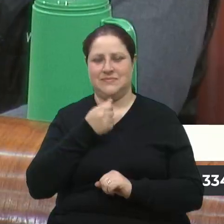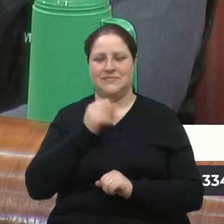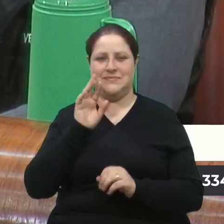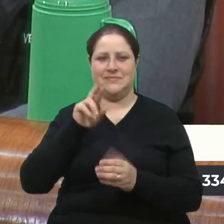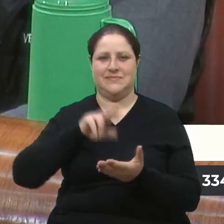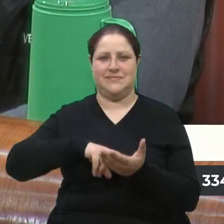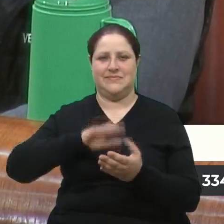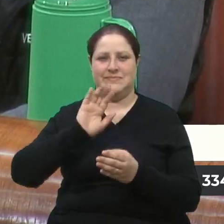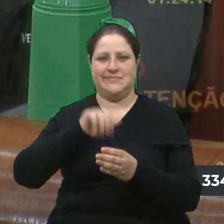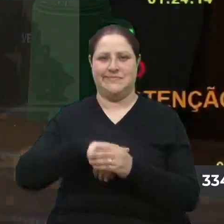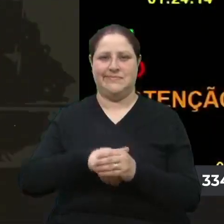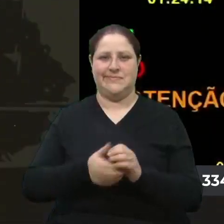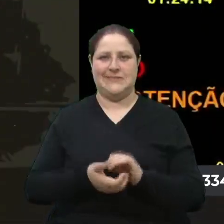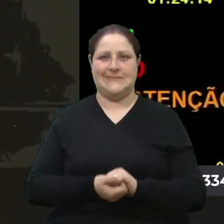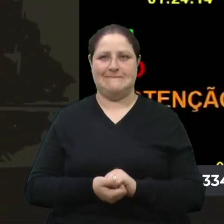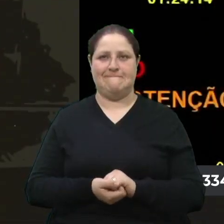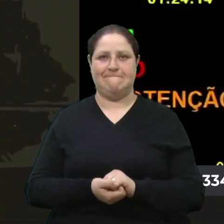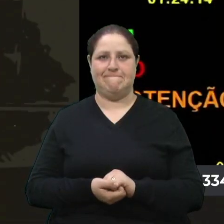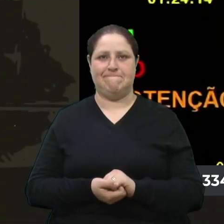Registre os votos.